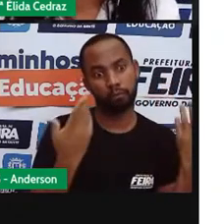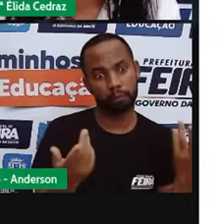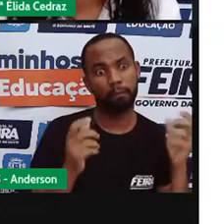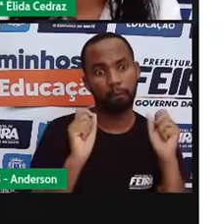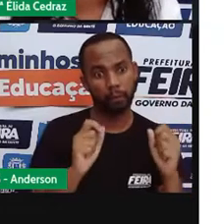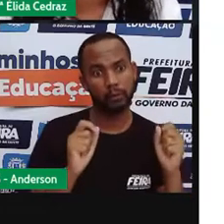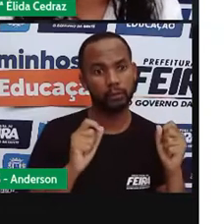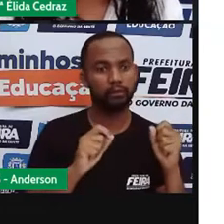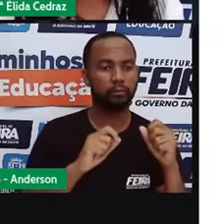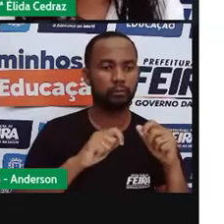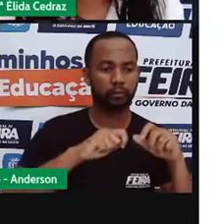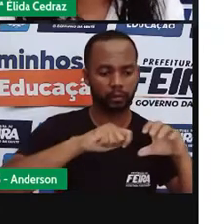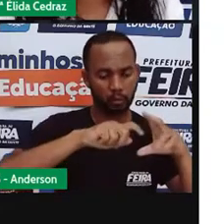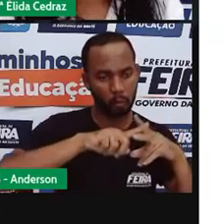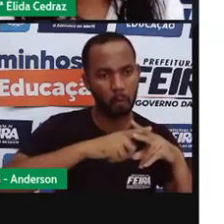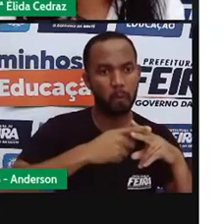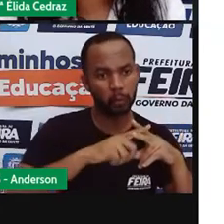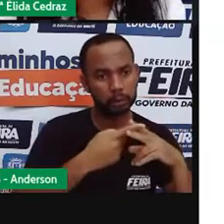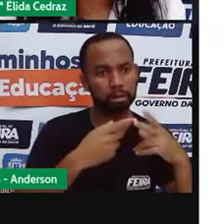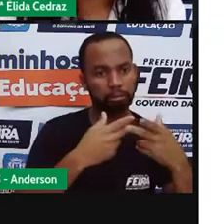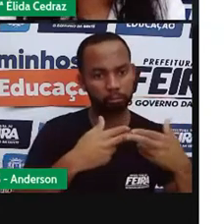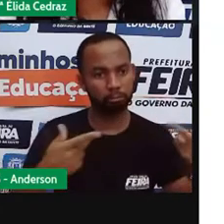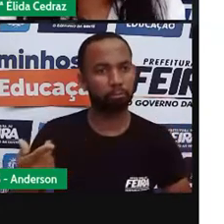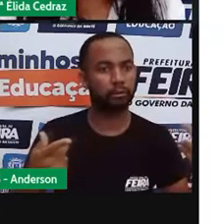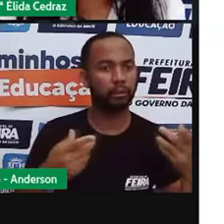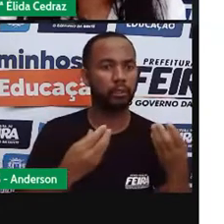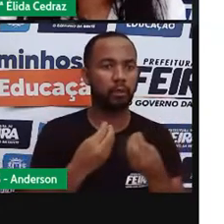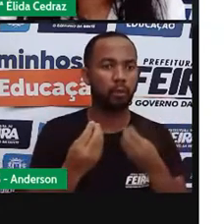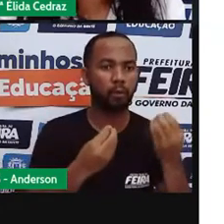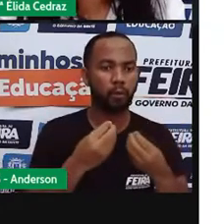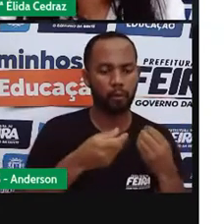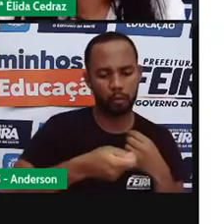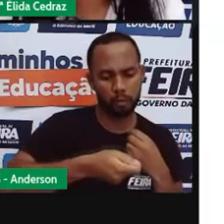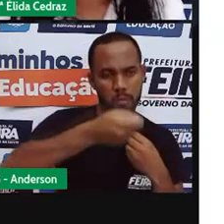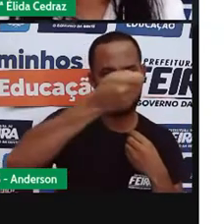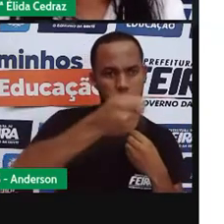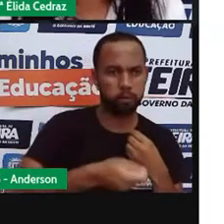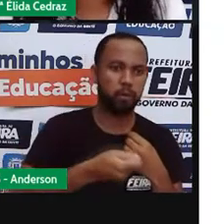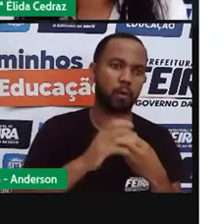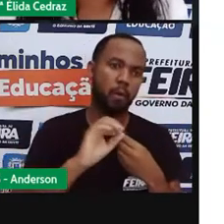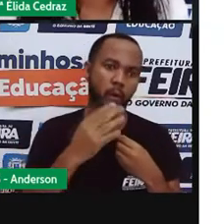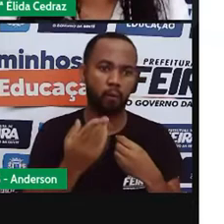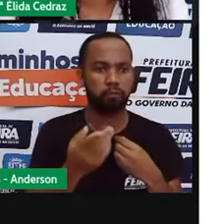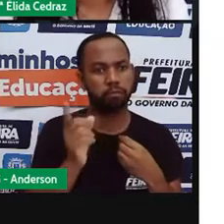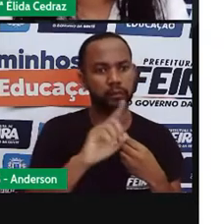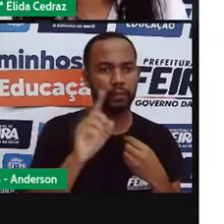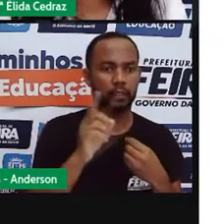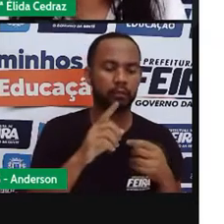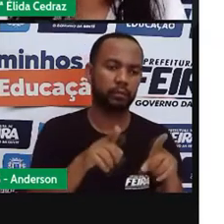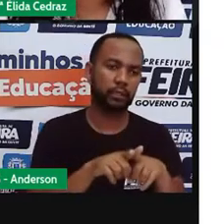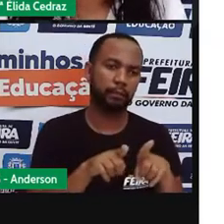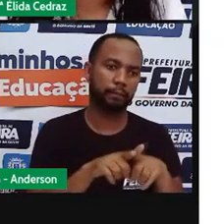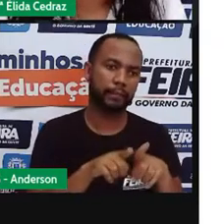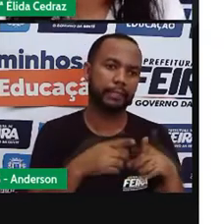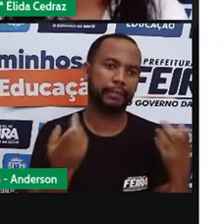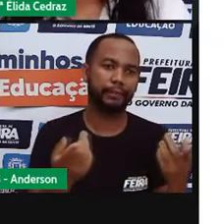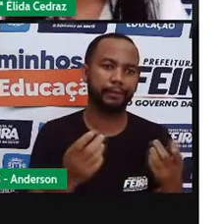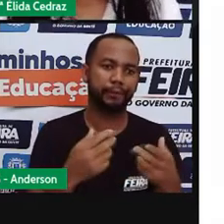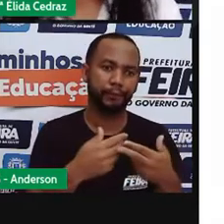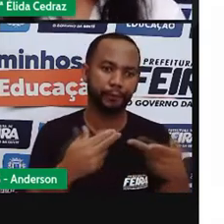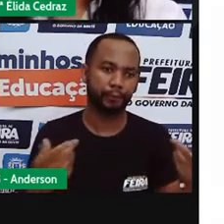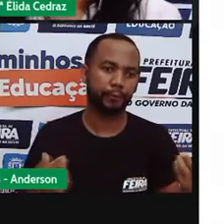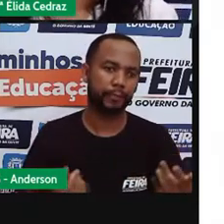eletrodoméstico, como ligar ou desligar um objeto, um aparelho que você acabou de comprar,